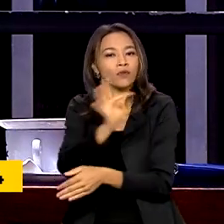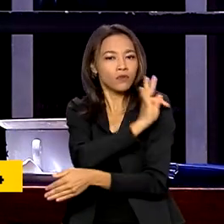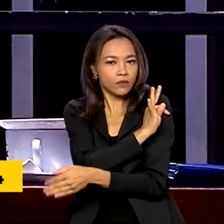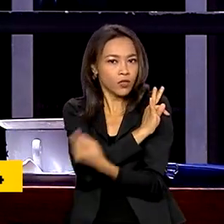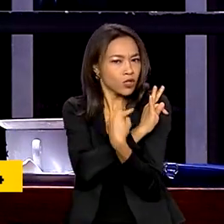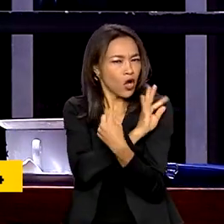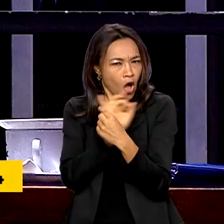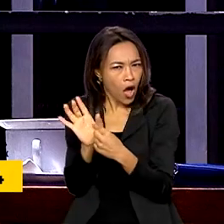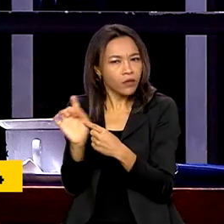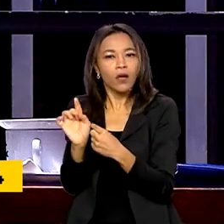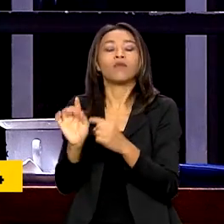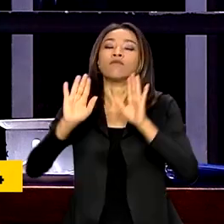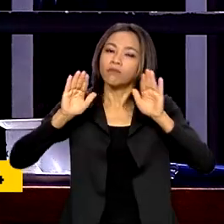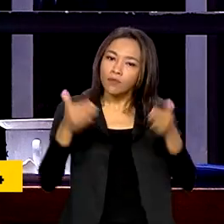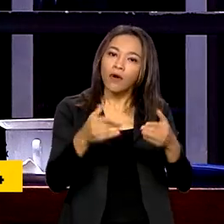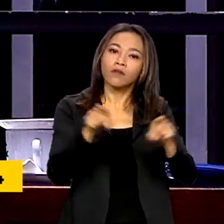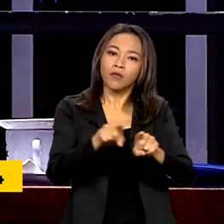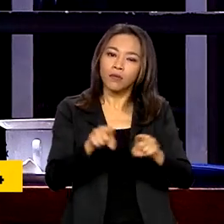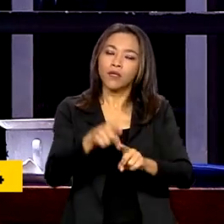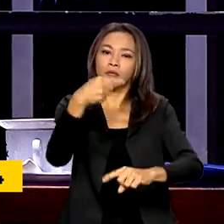políticas públicas e no crescimento do Brasil. crescimento crescimento do sejam do Brasil. Obrigado.